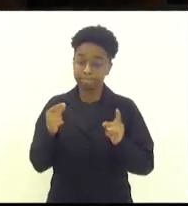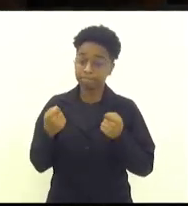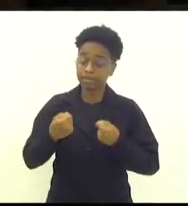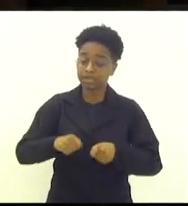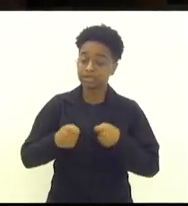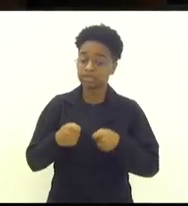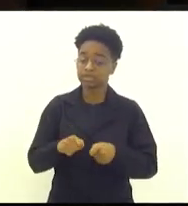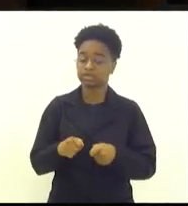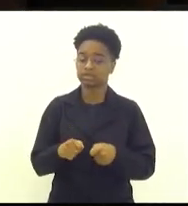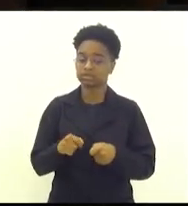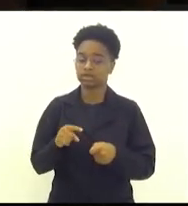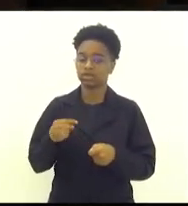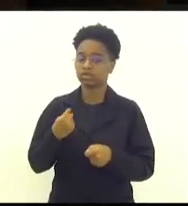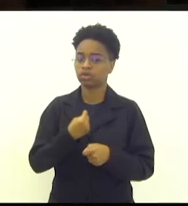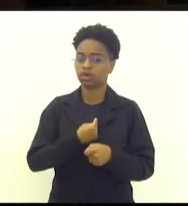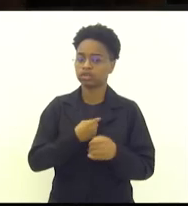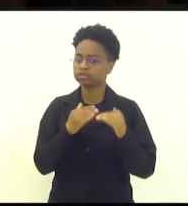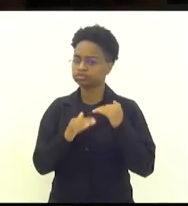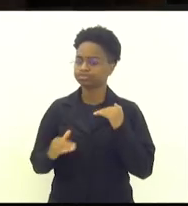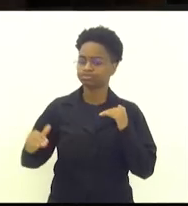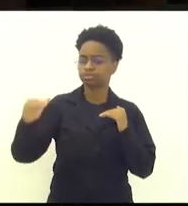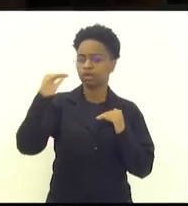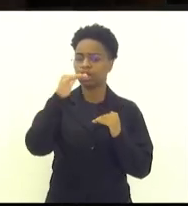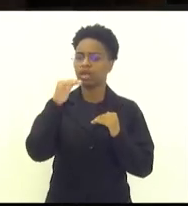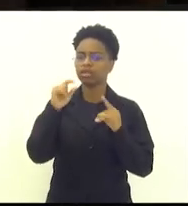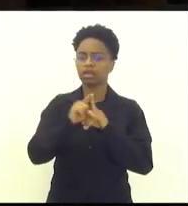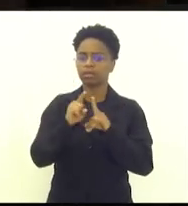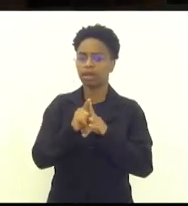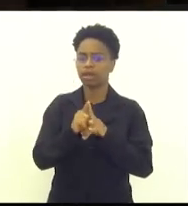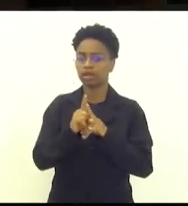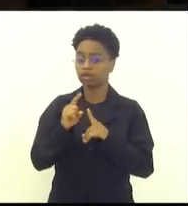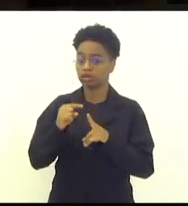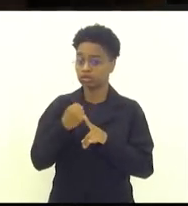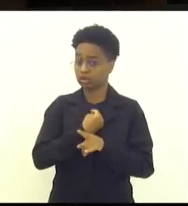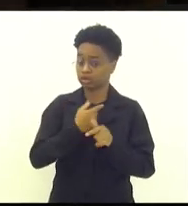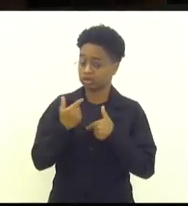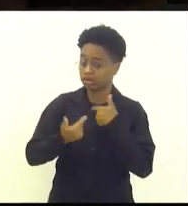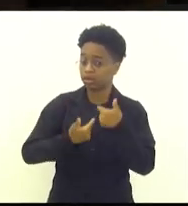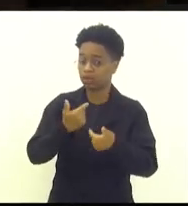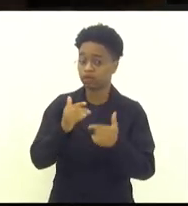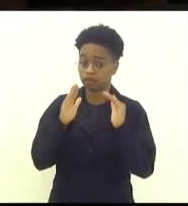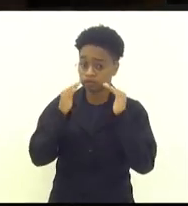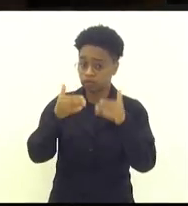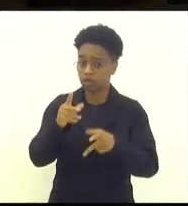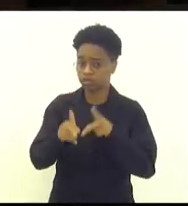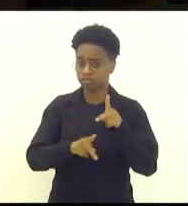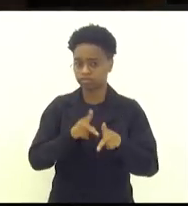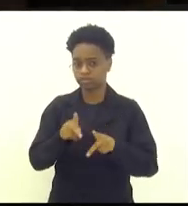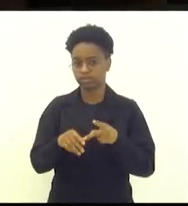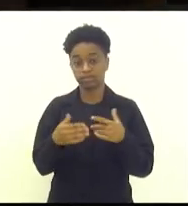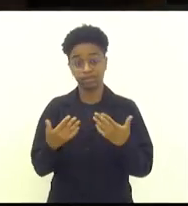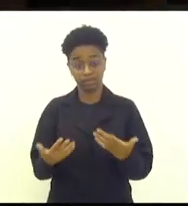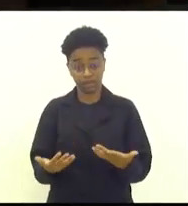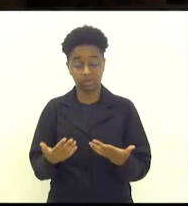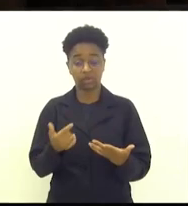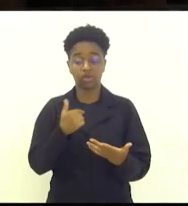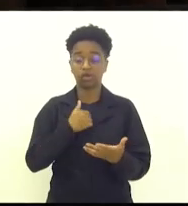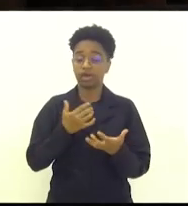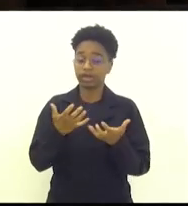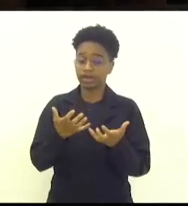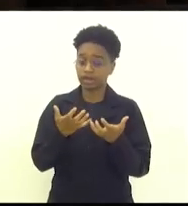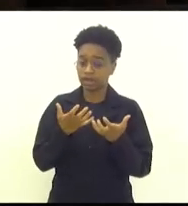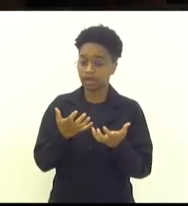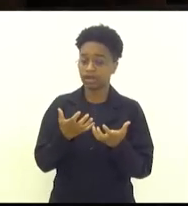que nós estejamos acima disso e coloquemos o nosso mandato a favor do povo. E, neste ponto, eu queria me